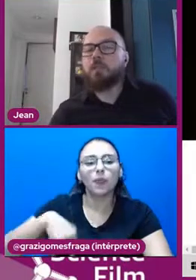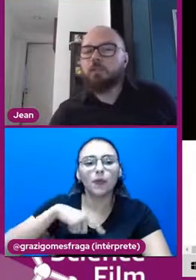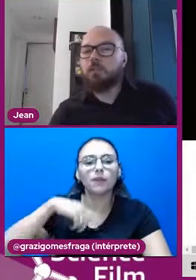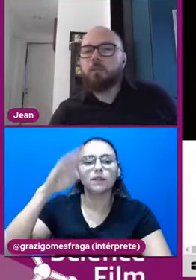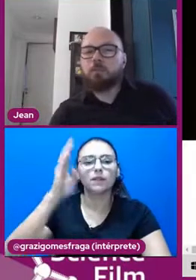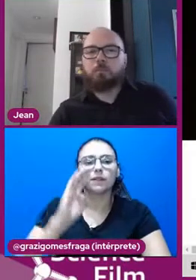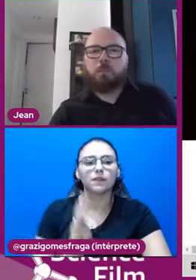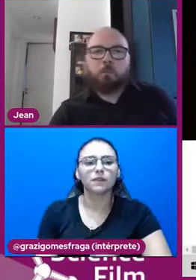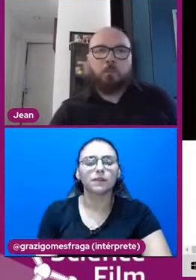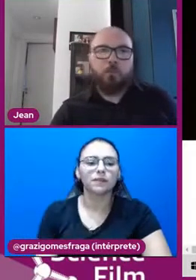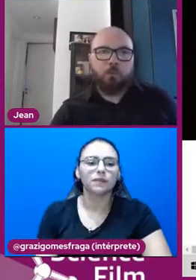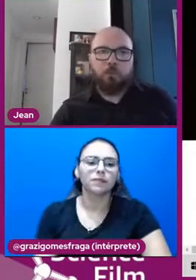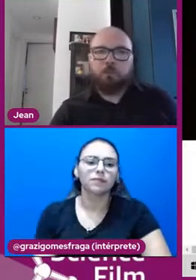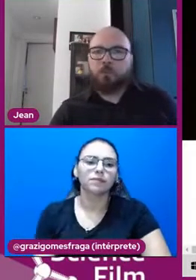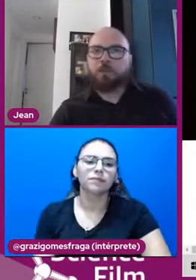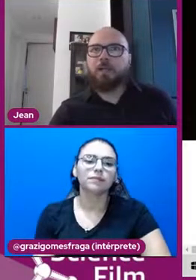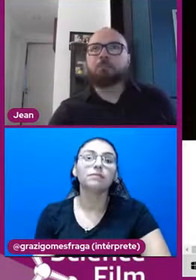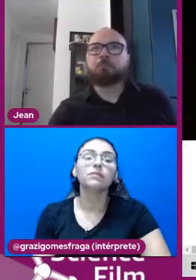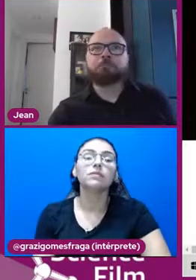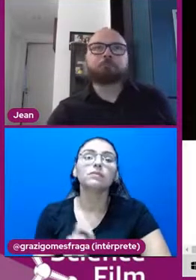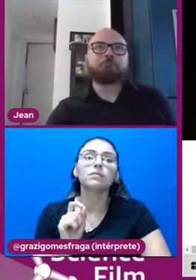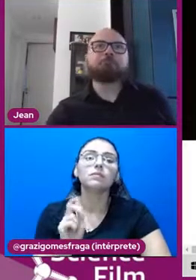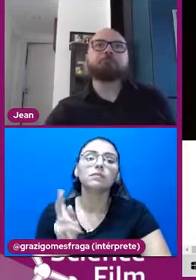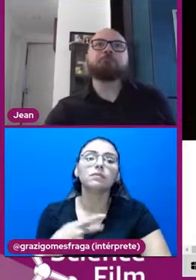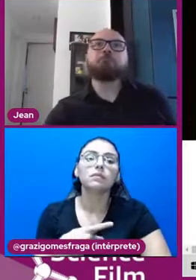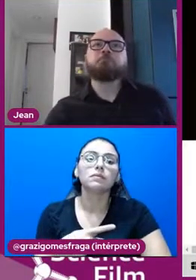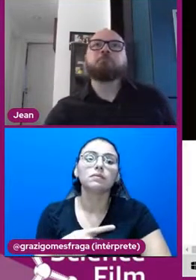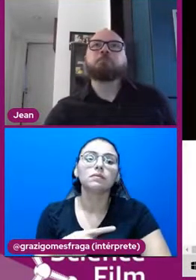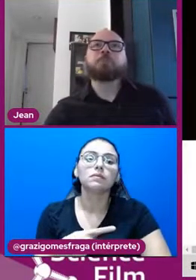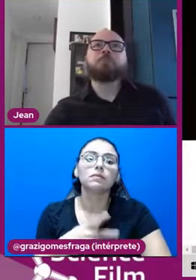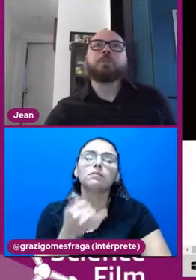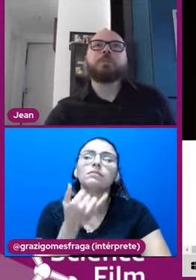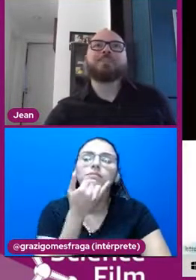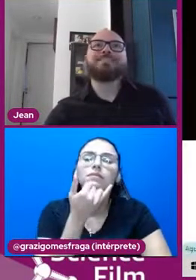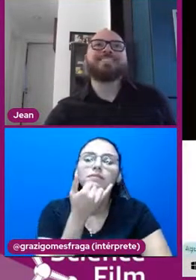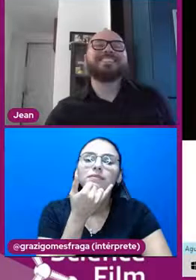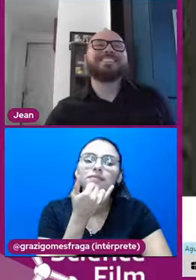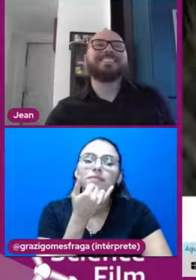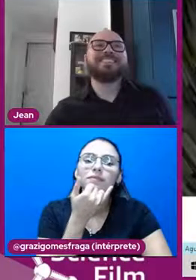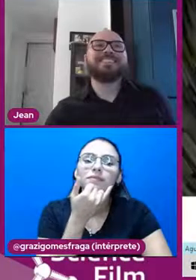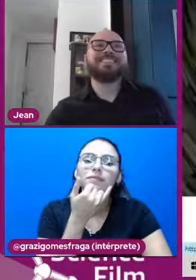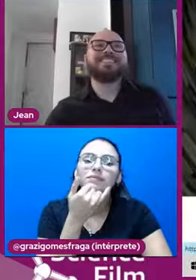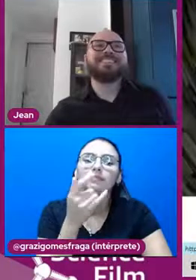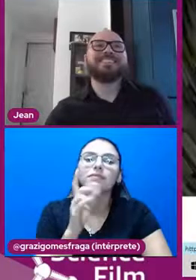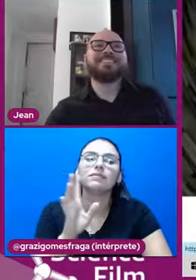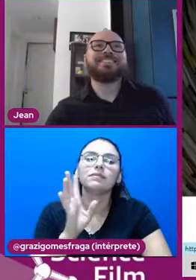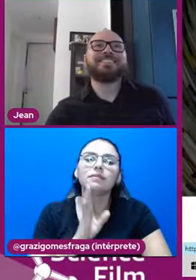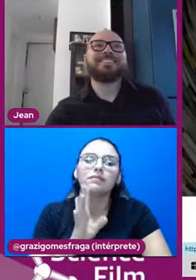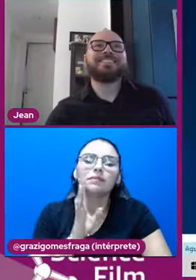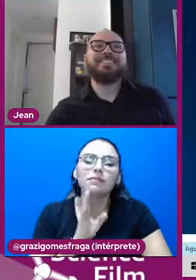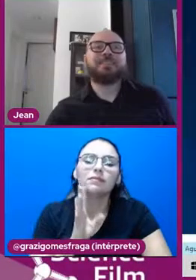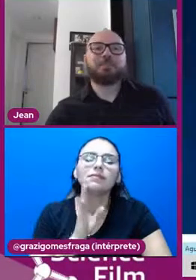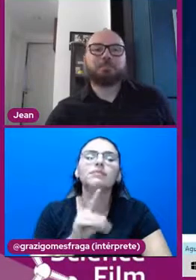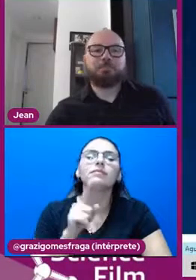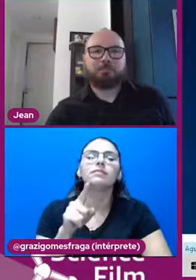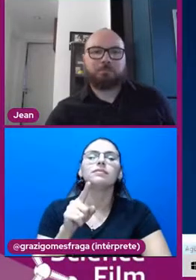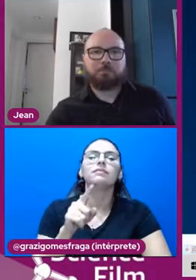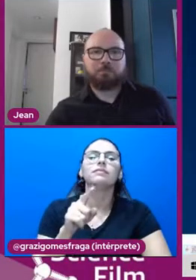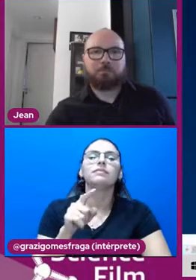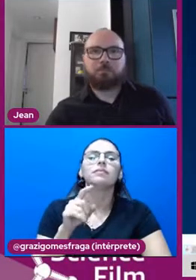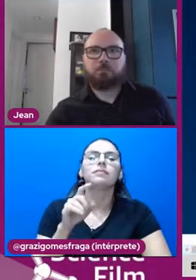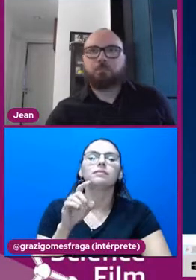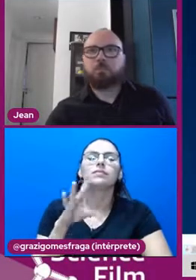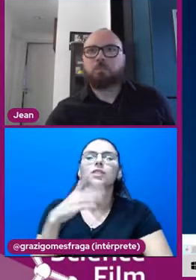também, a gente tem... Oi, Piri, pode falar. Desculpa. Muito legal, Jean. que só para a gente ir